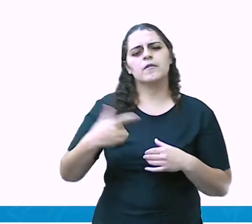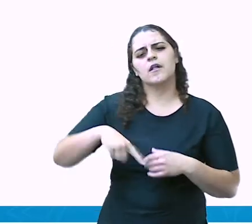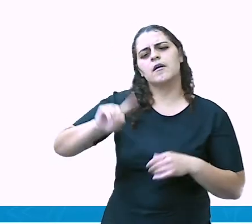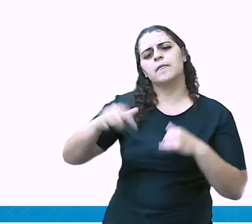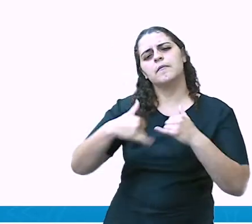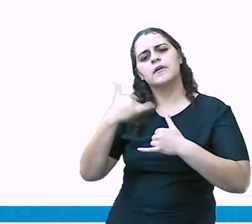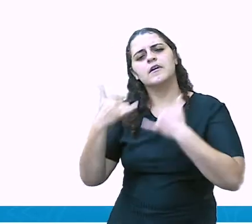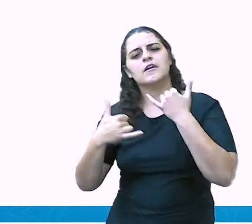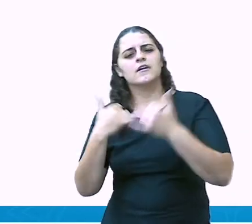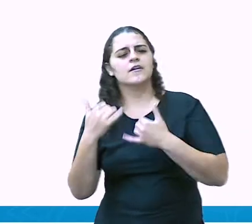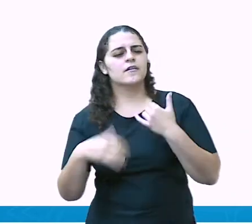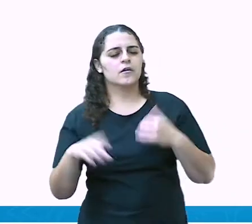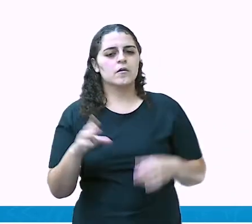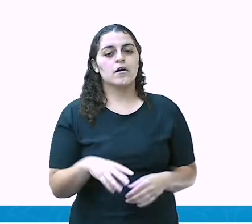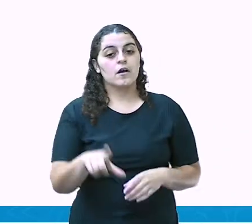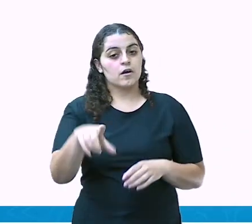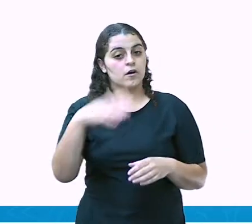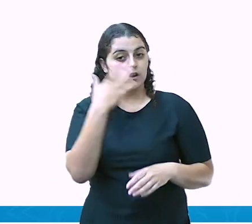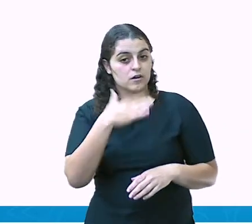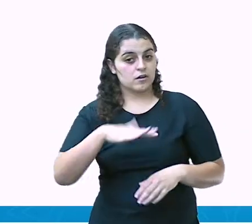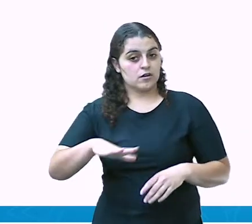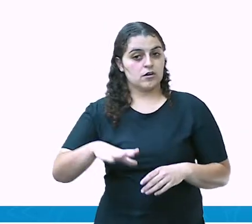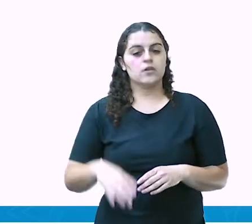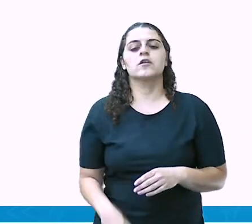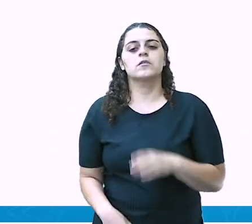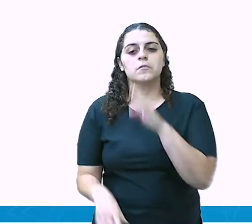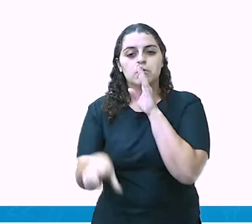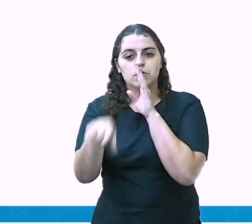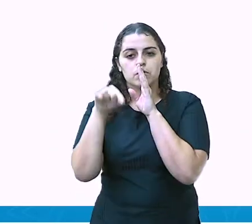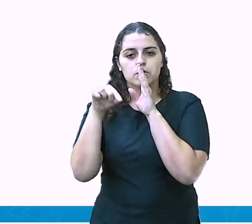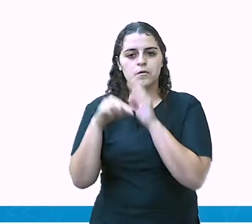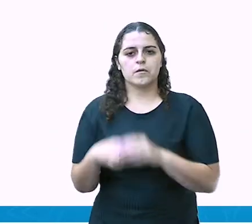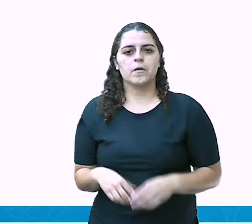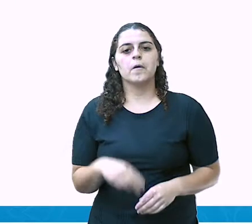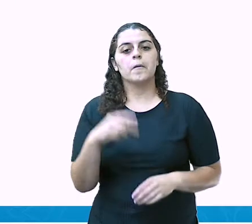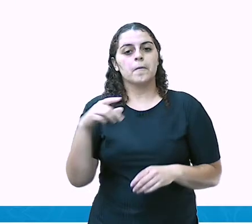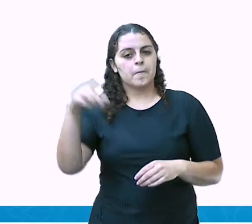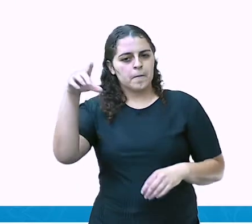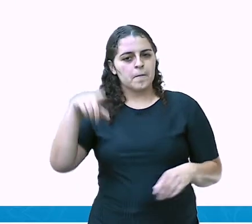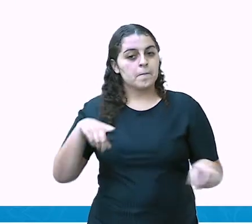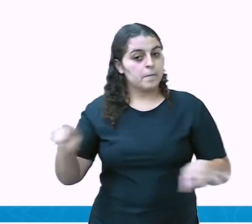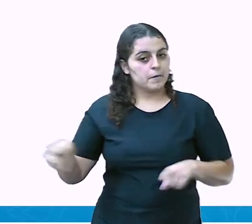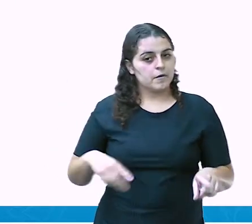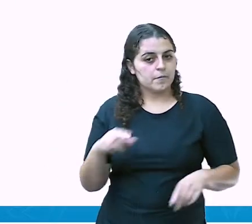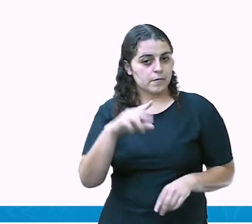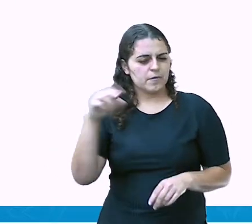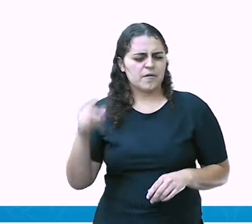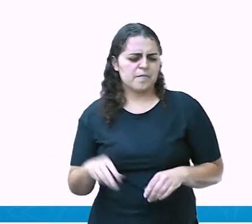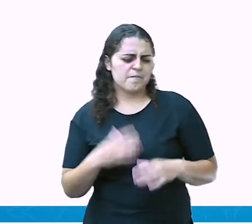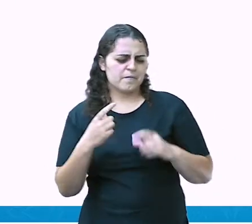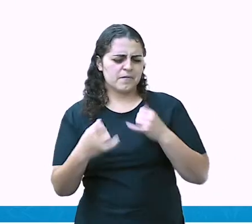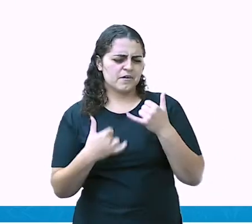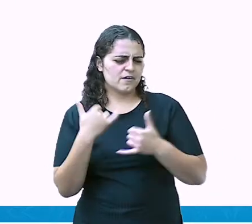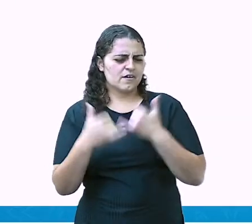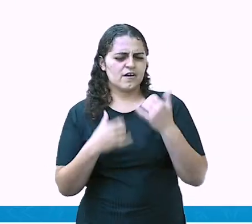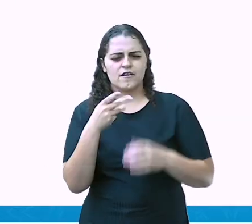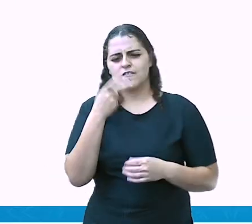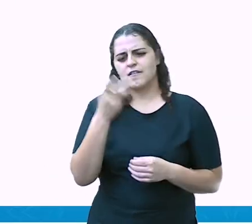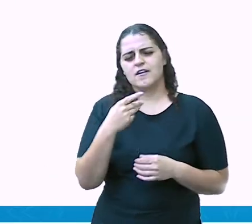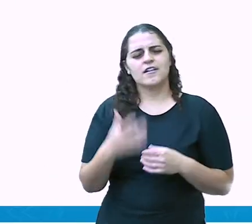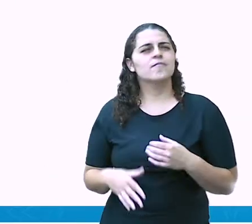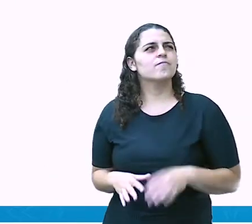né? A criança com mutismo seletivo e esse primo e o irmão. Brincaram, falaram, cada um falando.